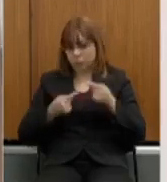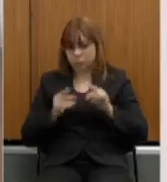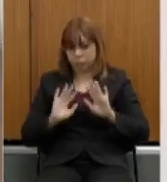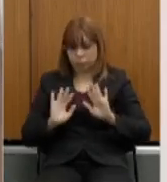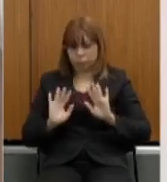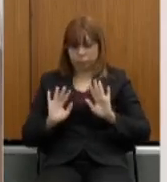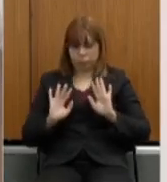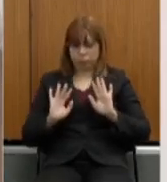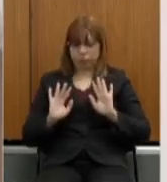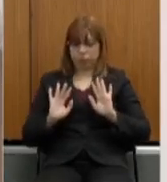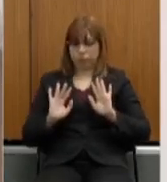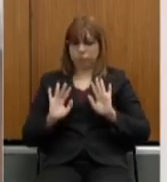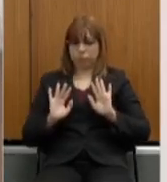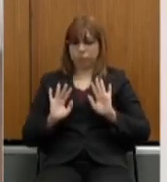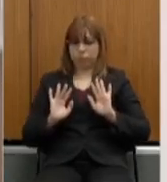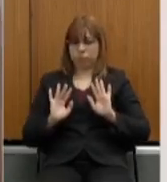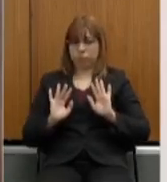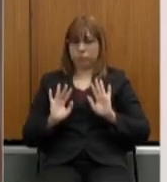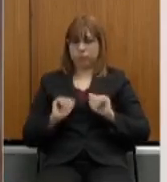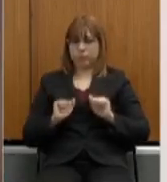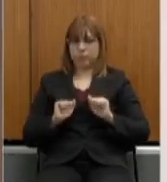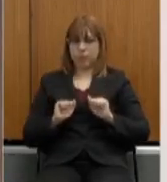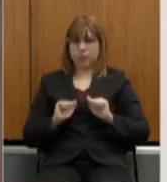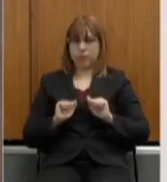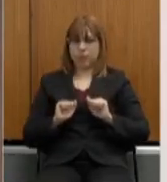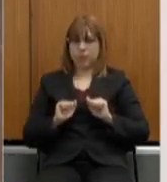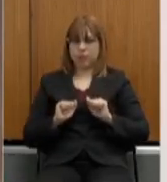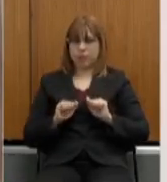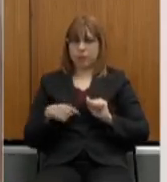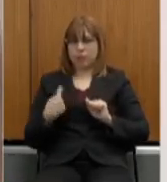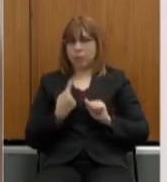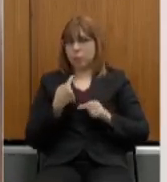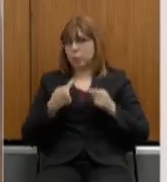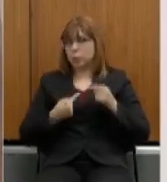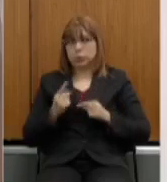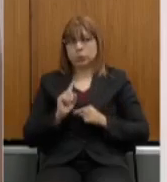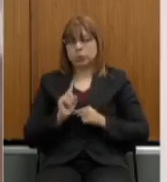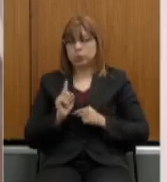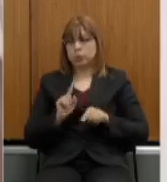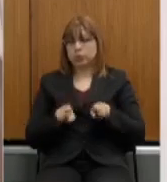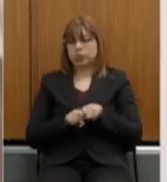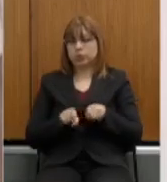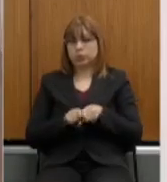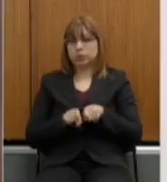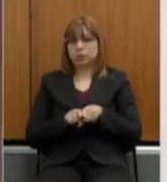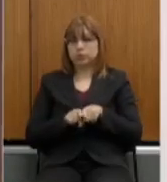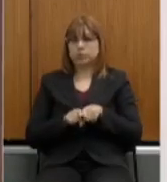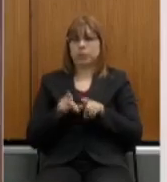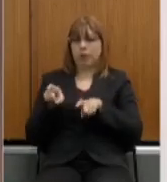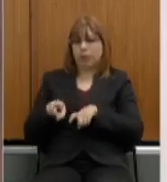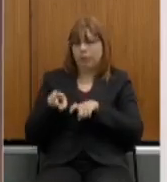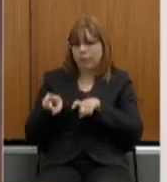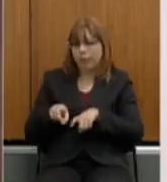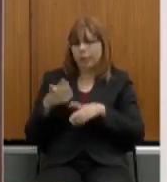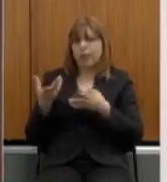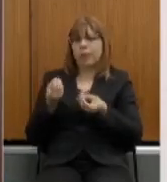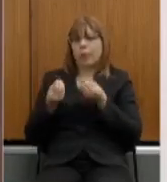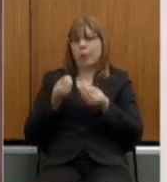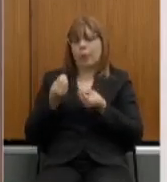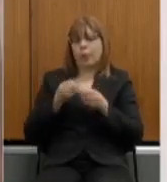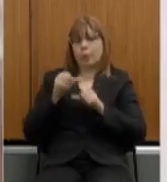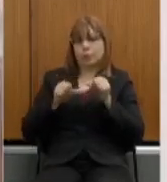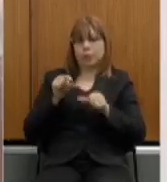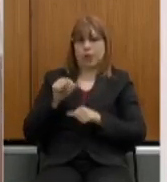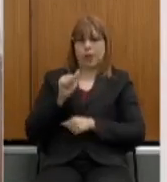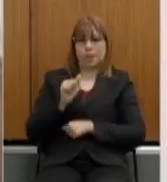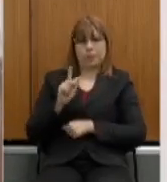não iremos, não iremos discutir também rural, né, a mudança da aposentadoria rural,